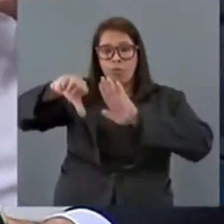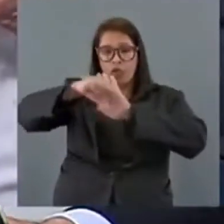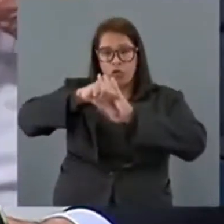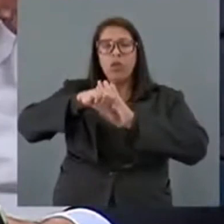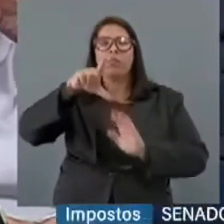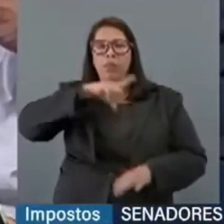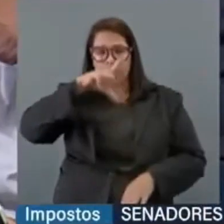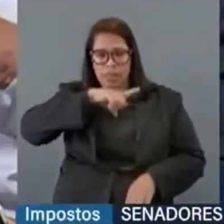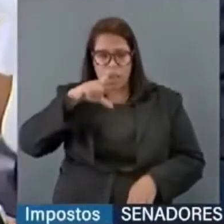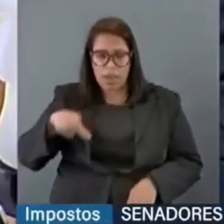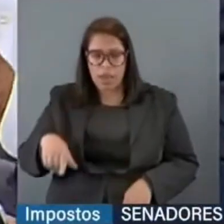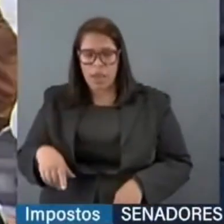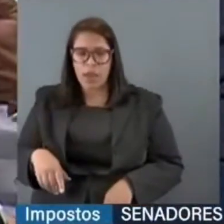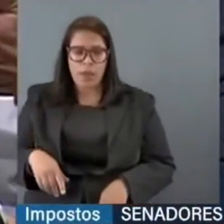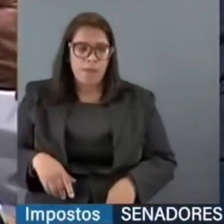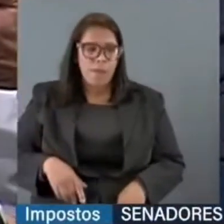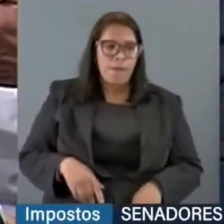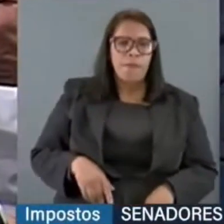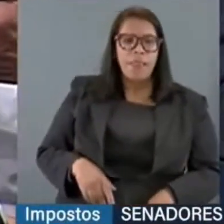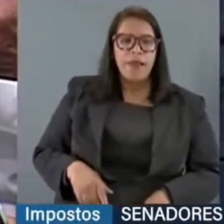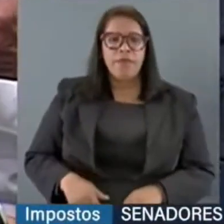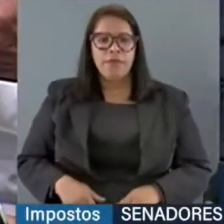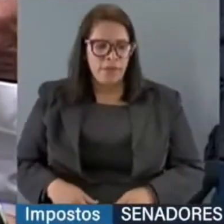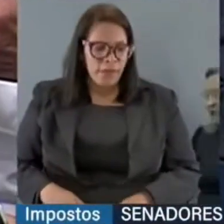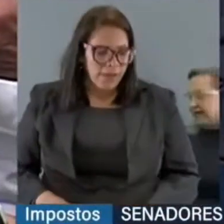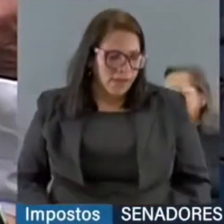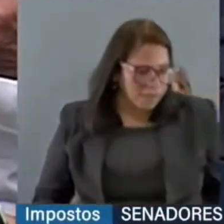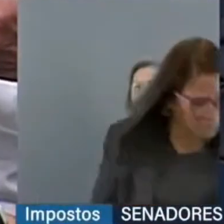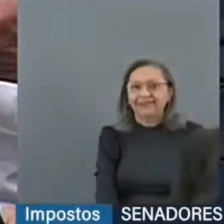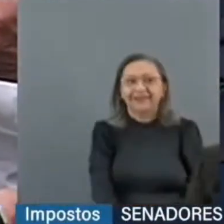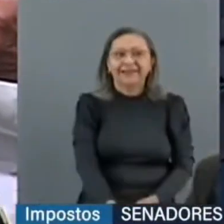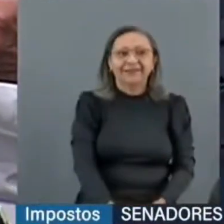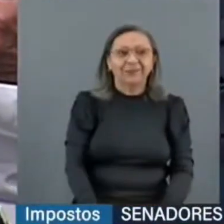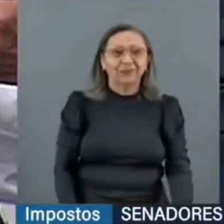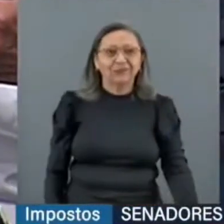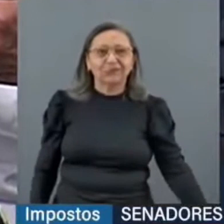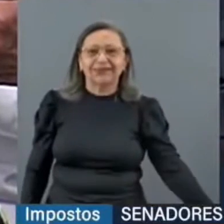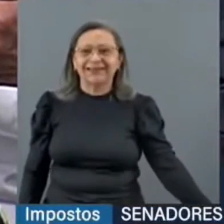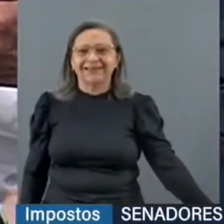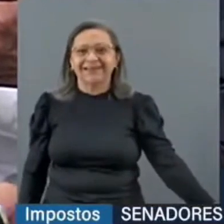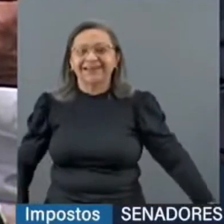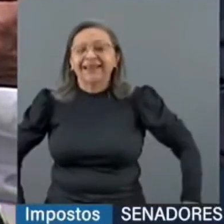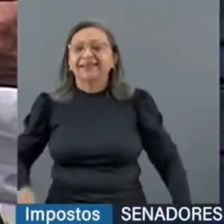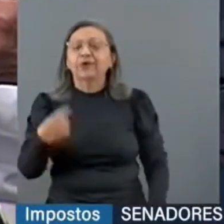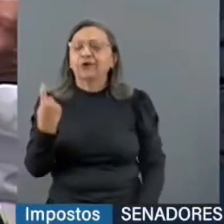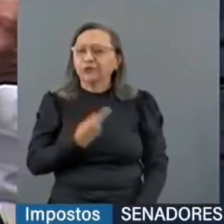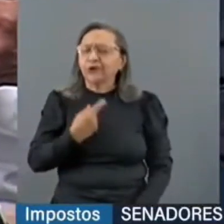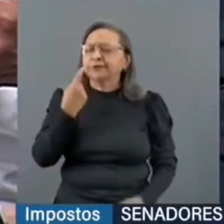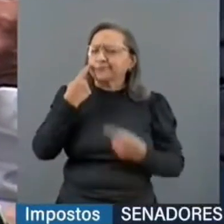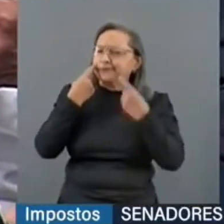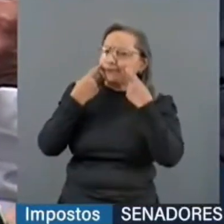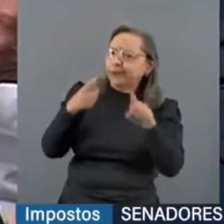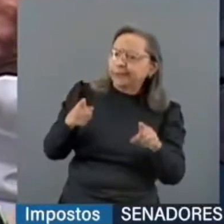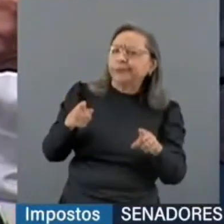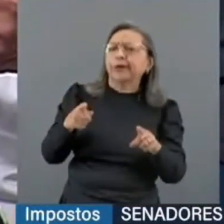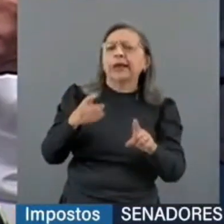seja de crimes de colarinho branco, mas também crimes violentos. E nós temos visto, a sociedade